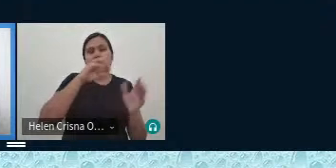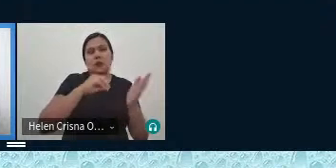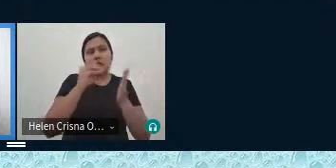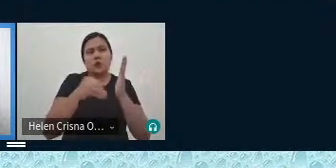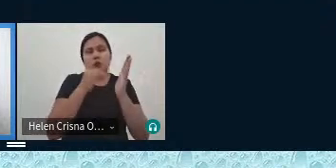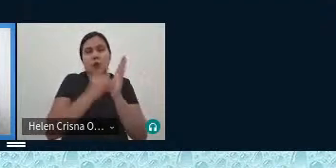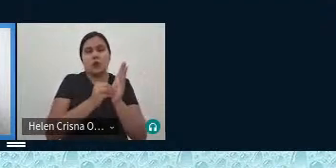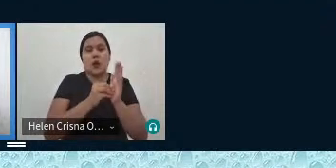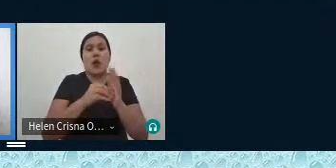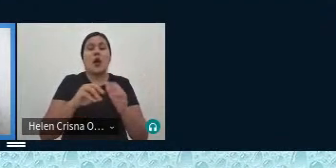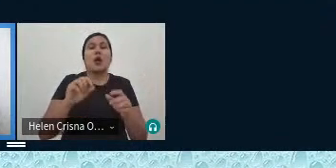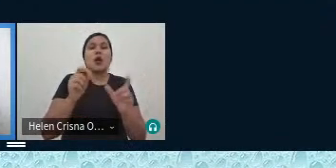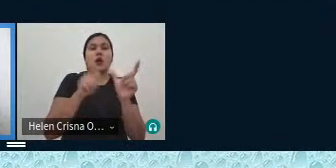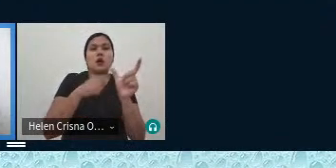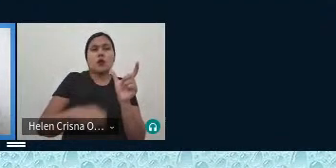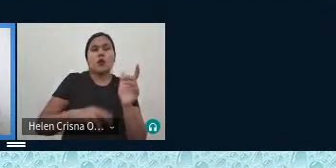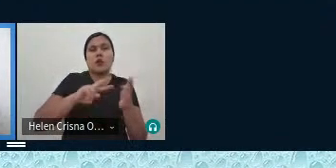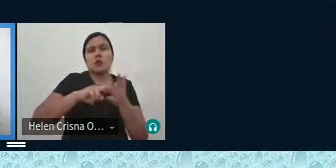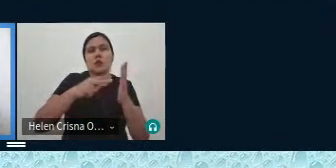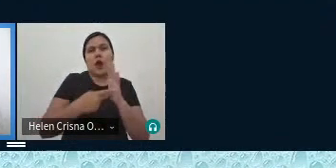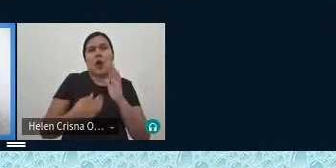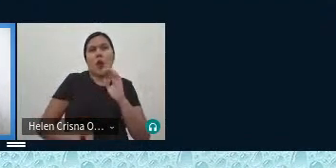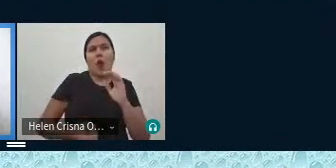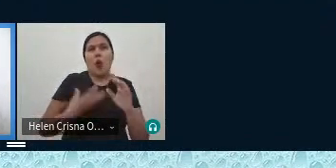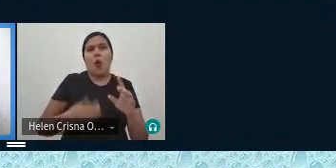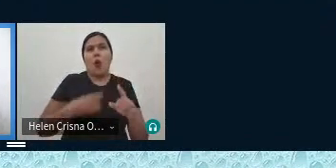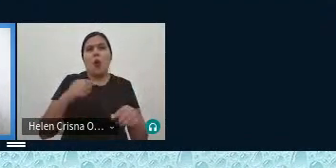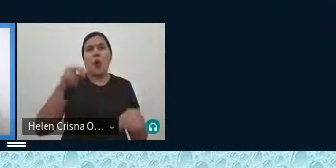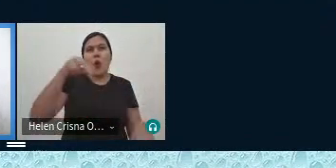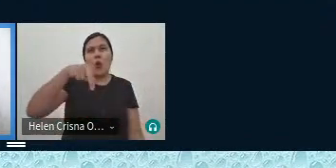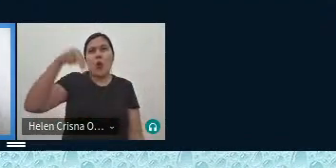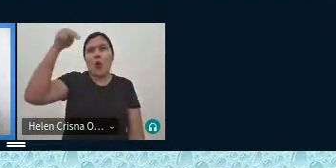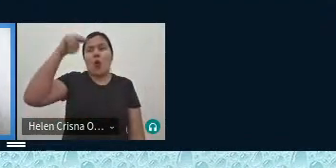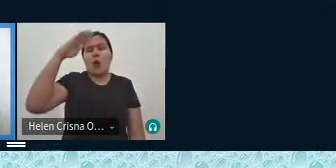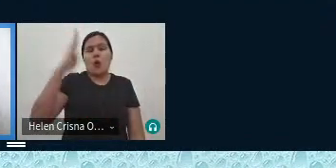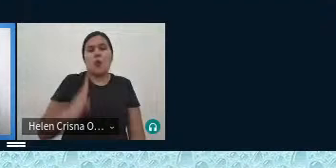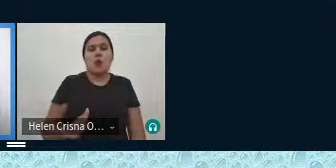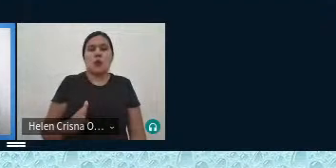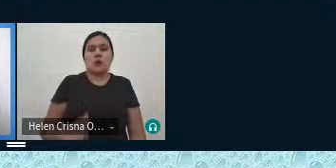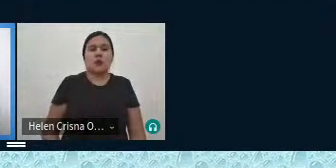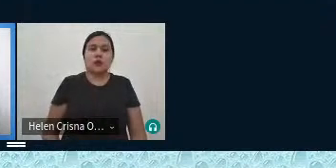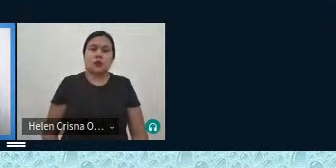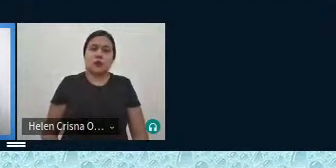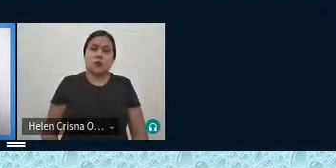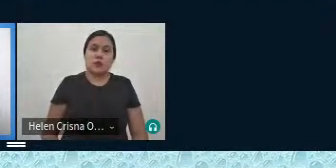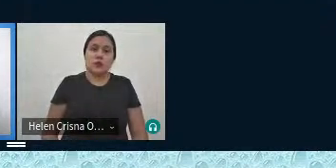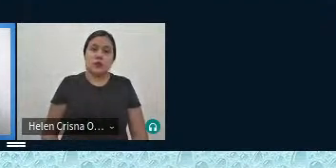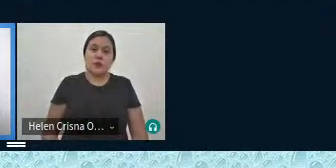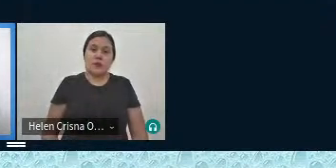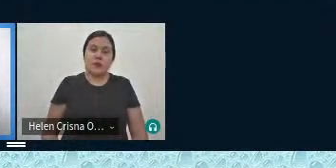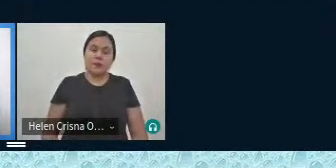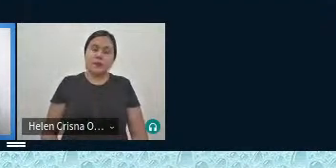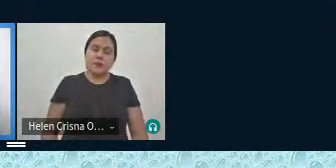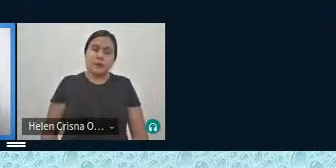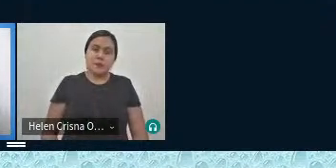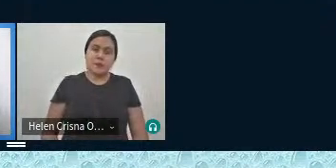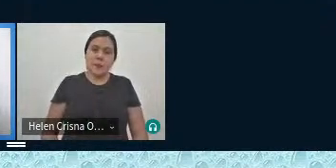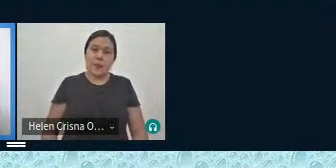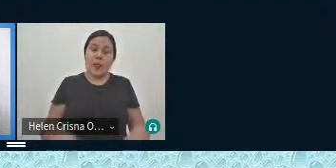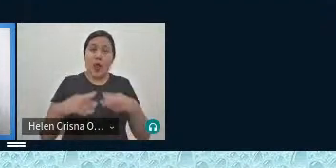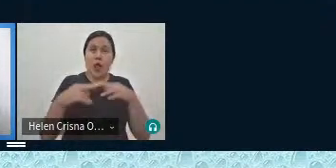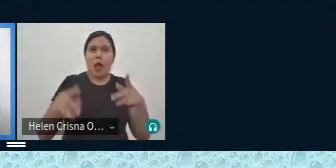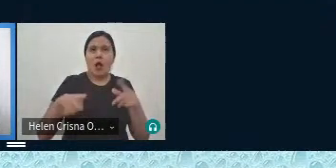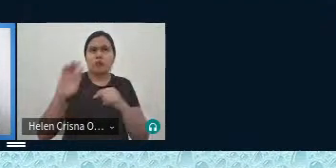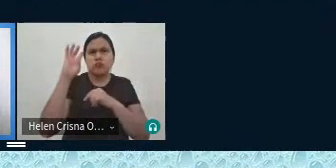glossário dos significados poéticos do norte do Brasil então é tudo meio cíclico as coisas vão